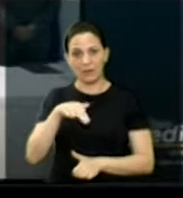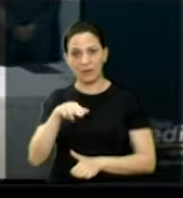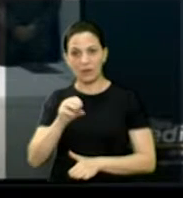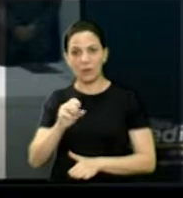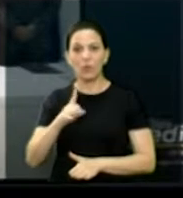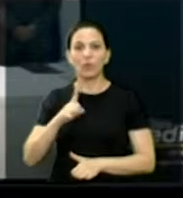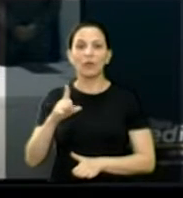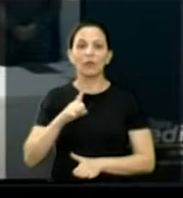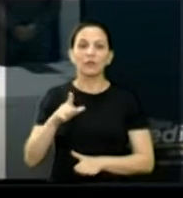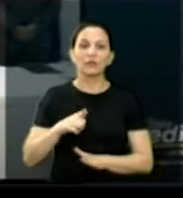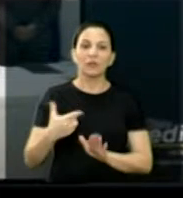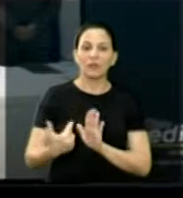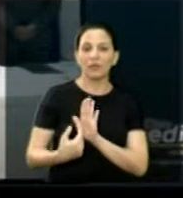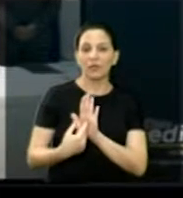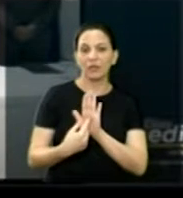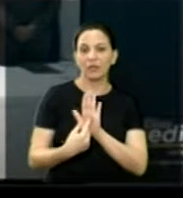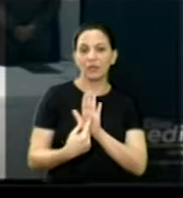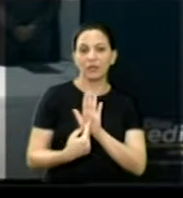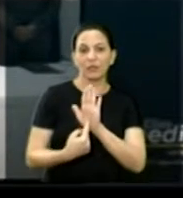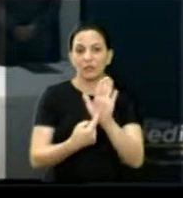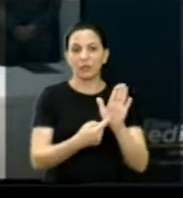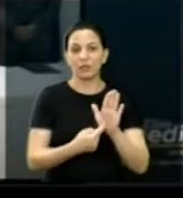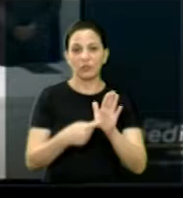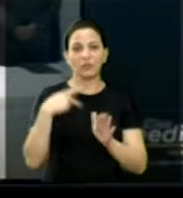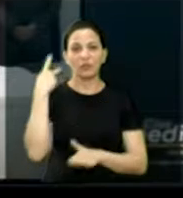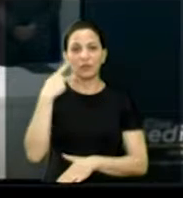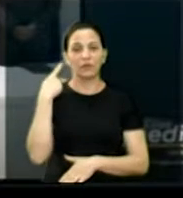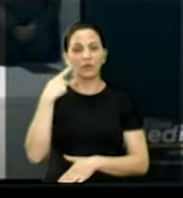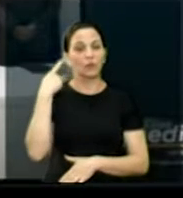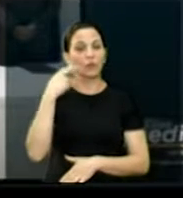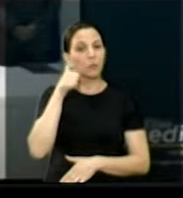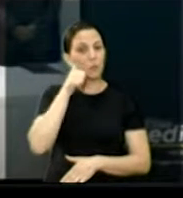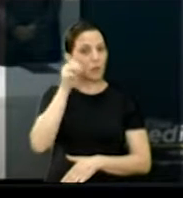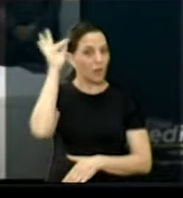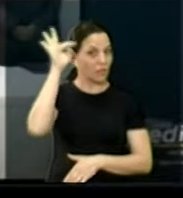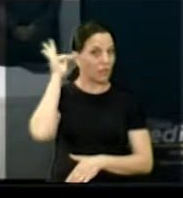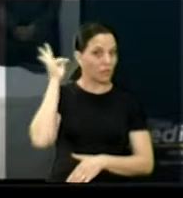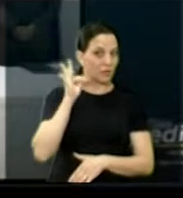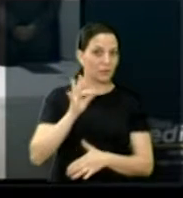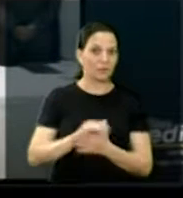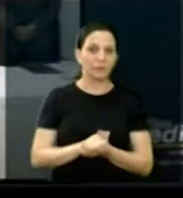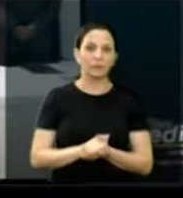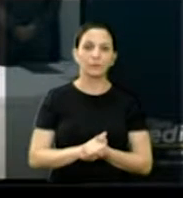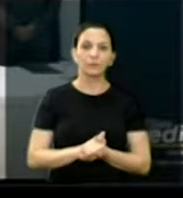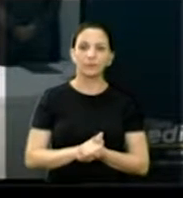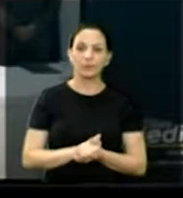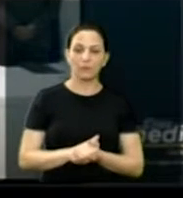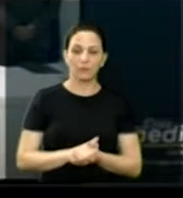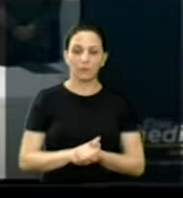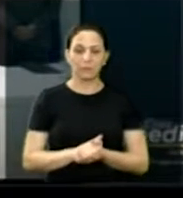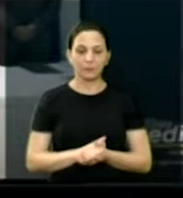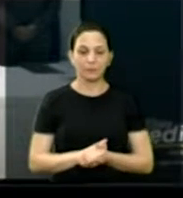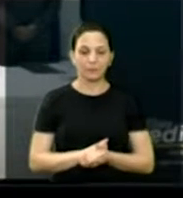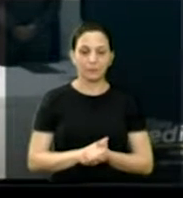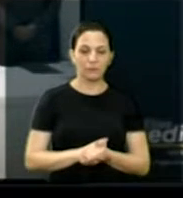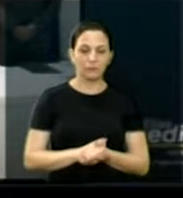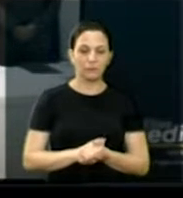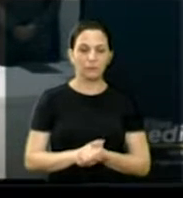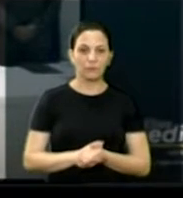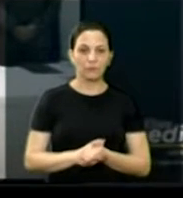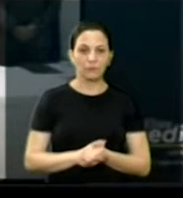indicação da nossa colega vereadora Tainara. E aí, demais vereadores,